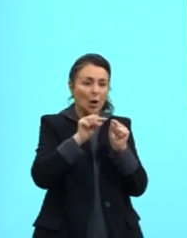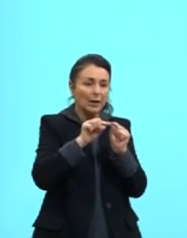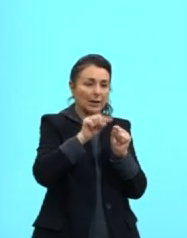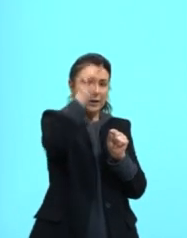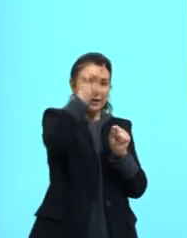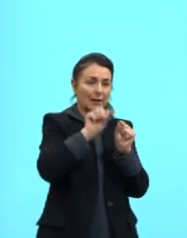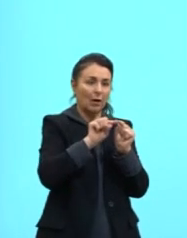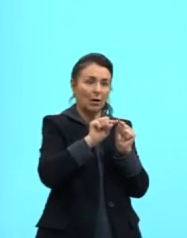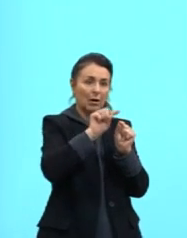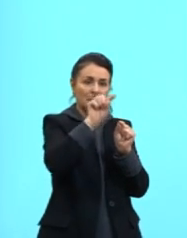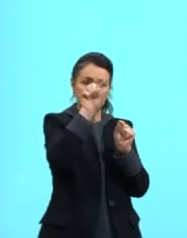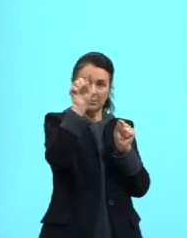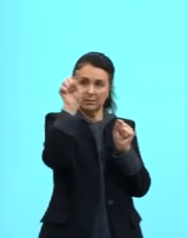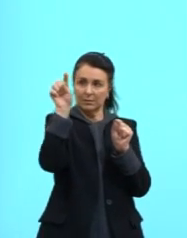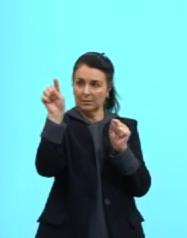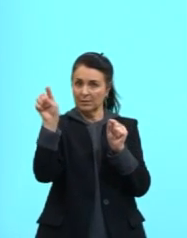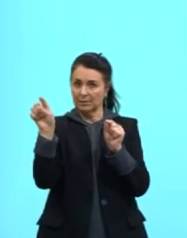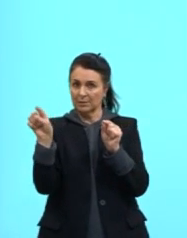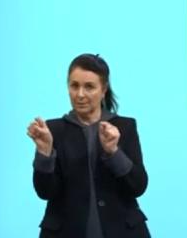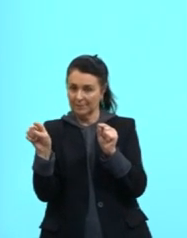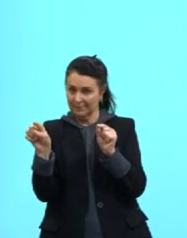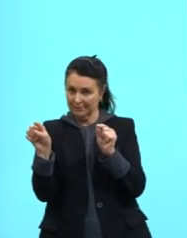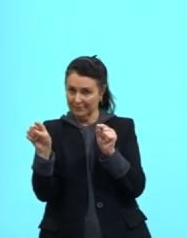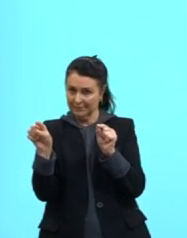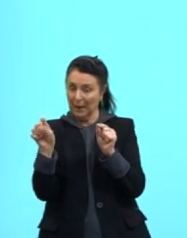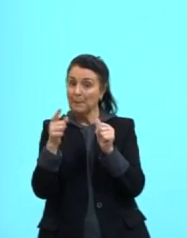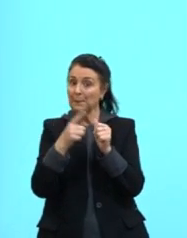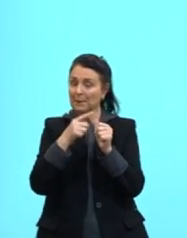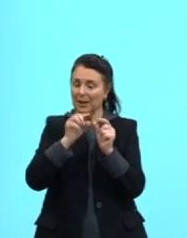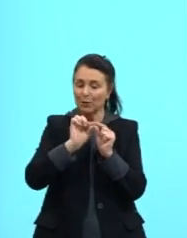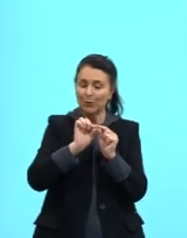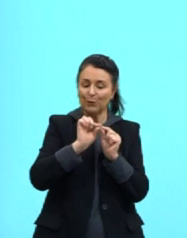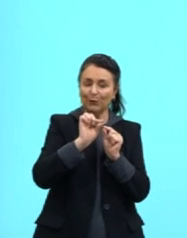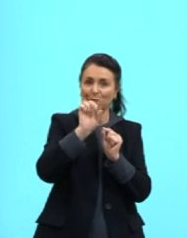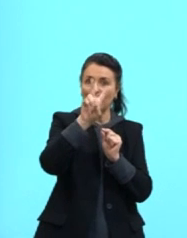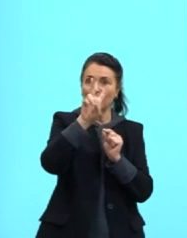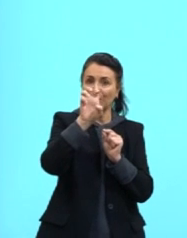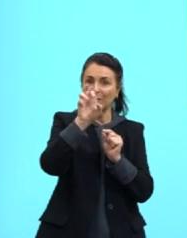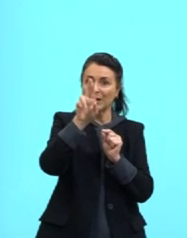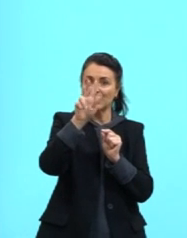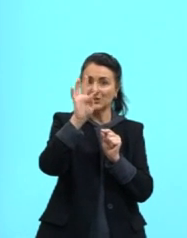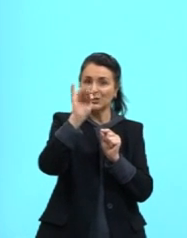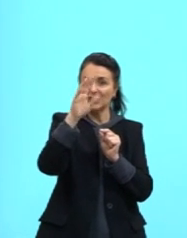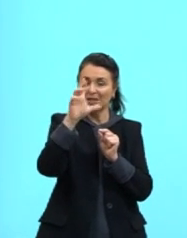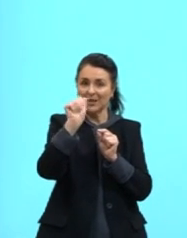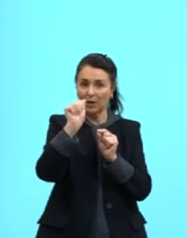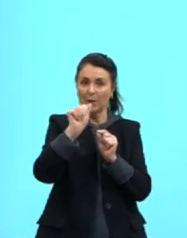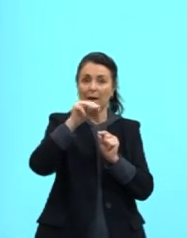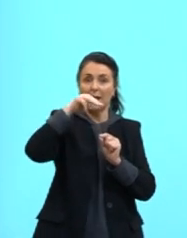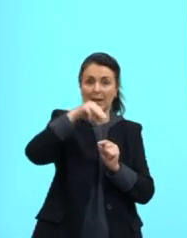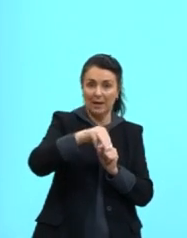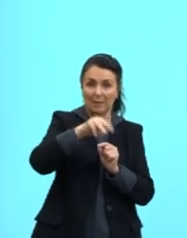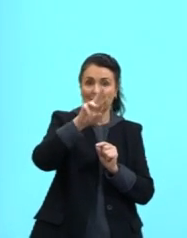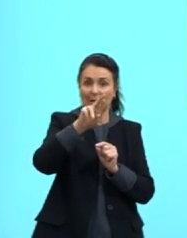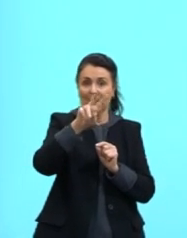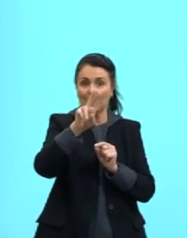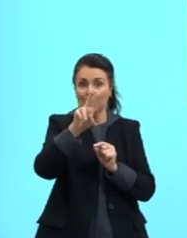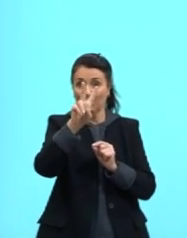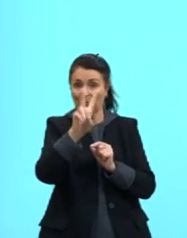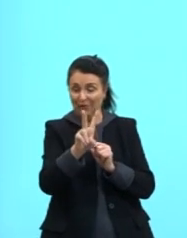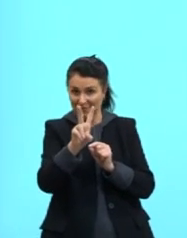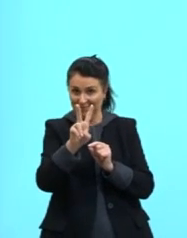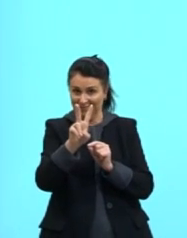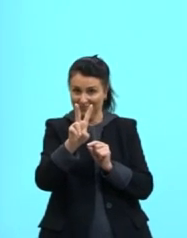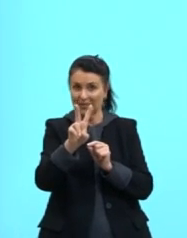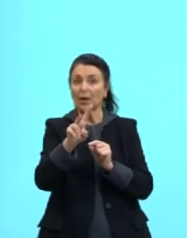X. Então, esse movimento vertical, a gente usa MRUV, tá? Porque ele está sobre a